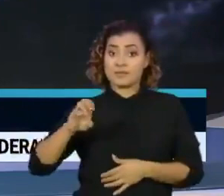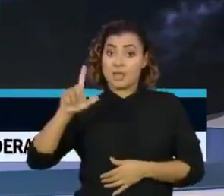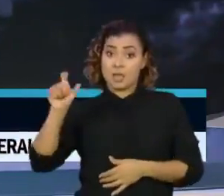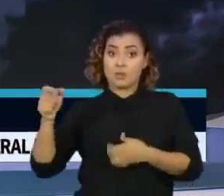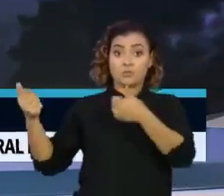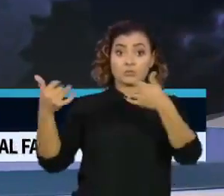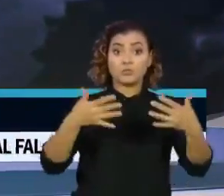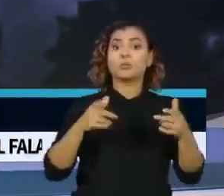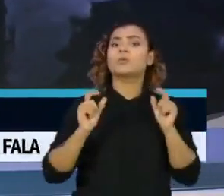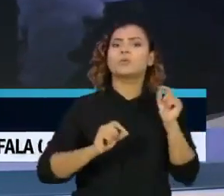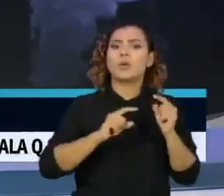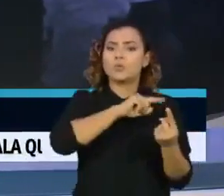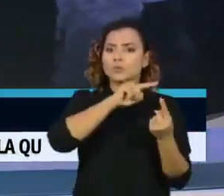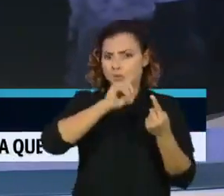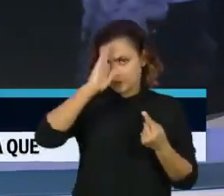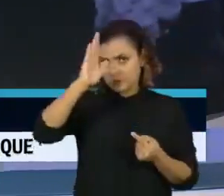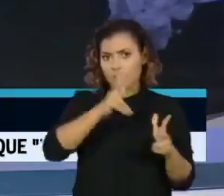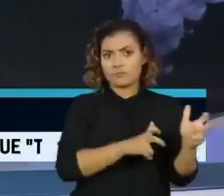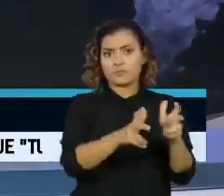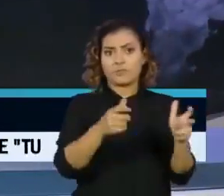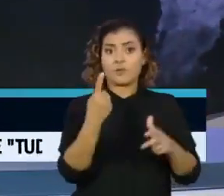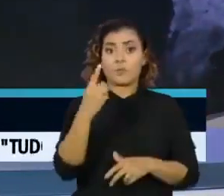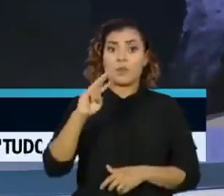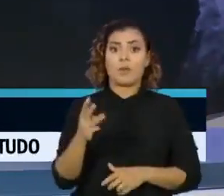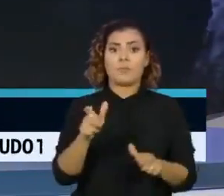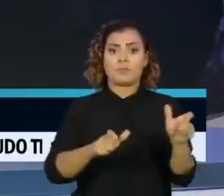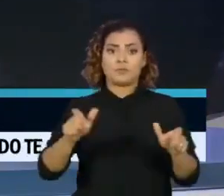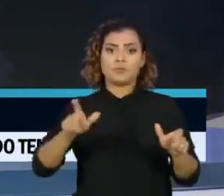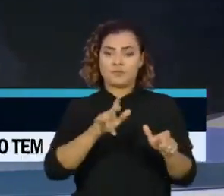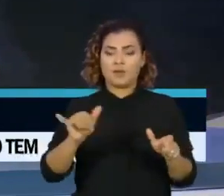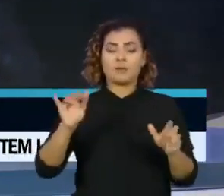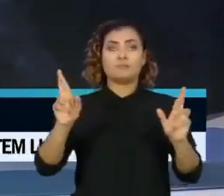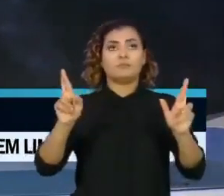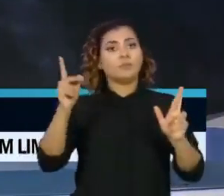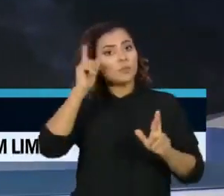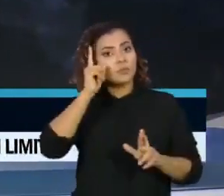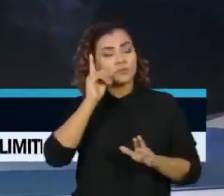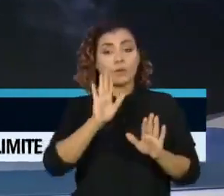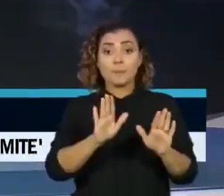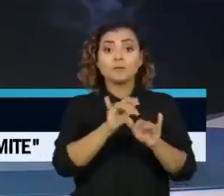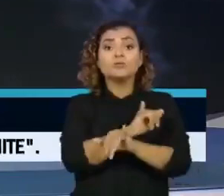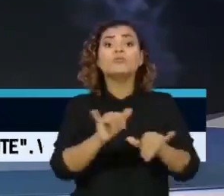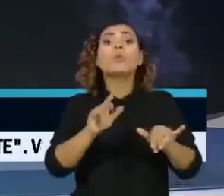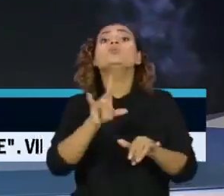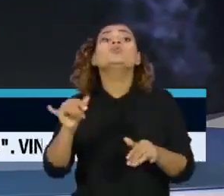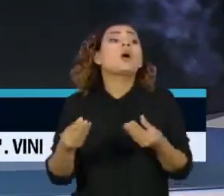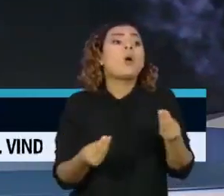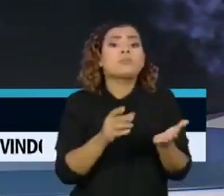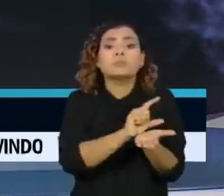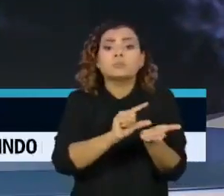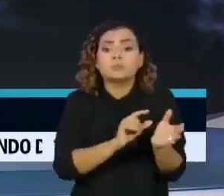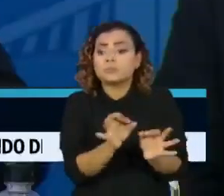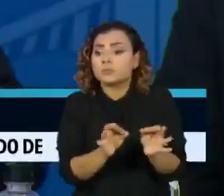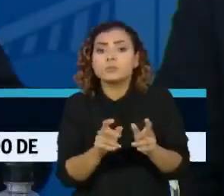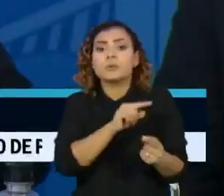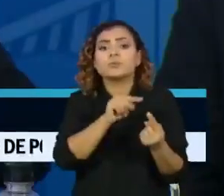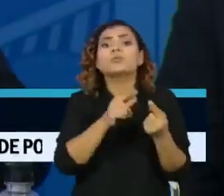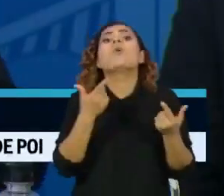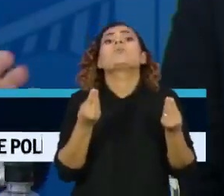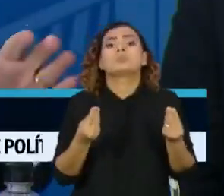afirmou hoje que a meta é vacinar um milhão de pessoas por dia, mas não divulgou como irá cumprir a meta.